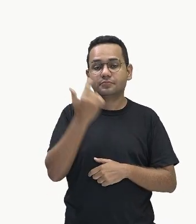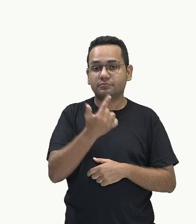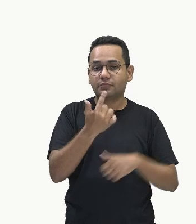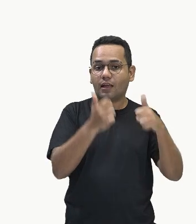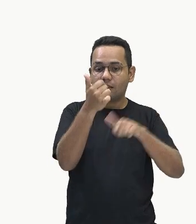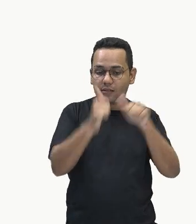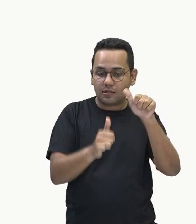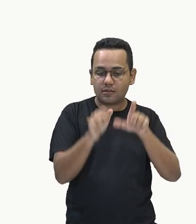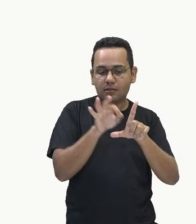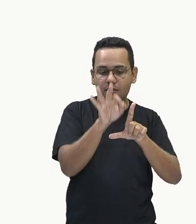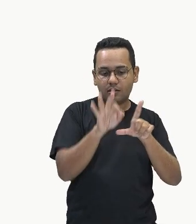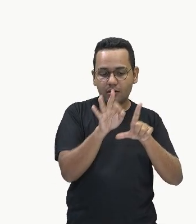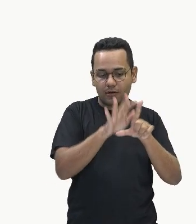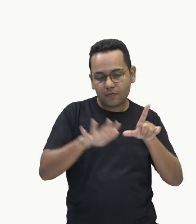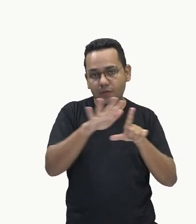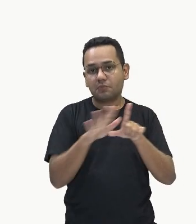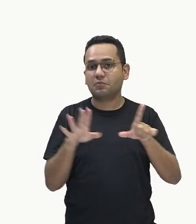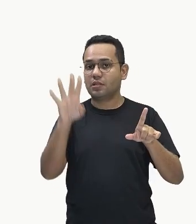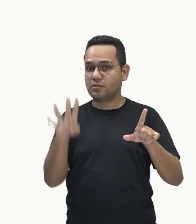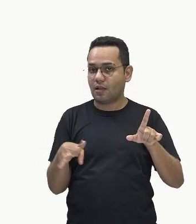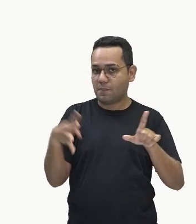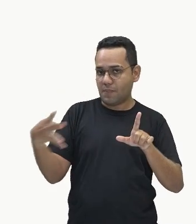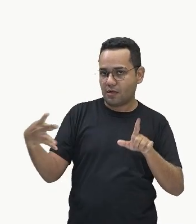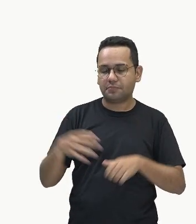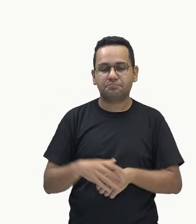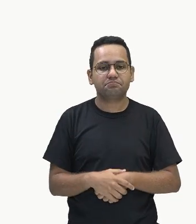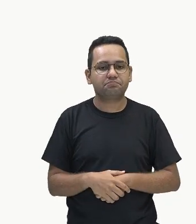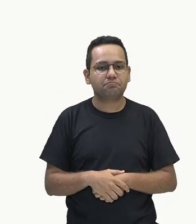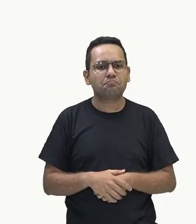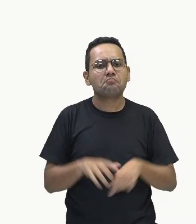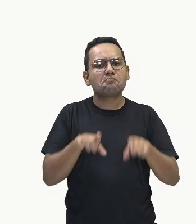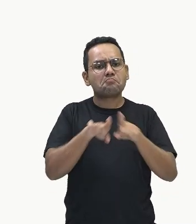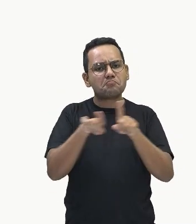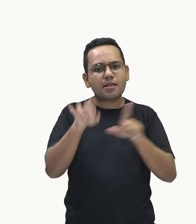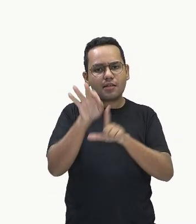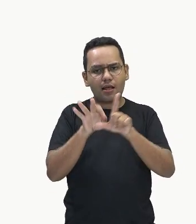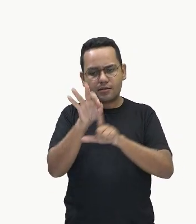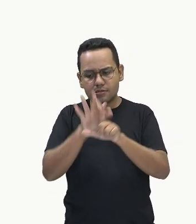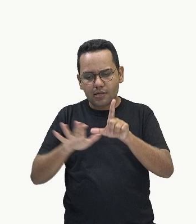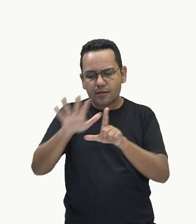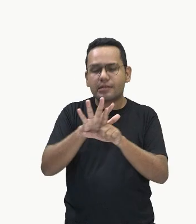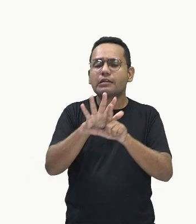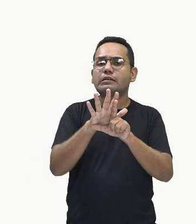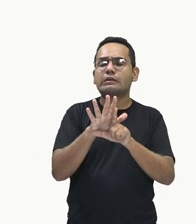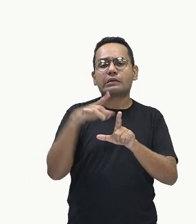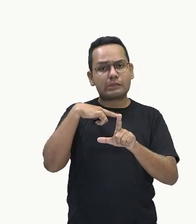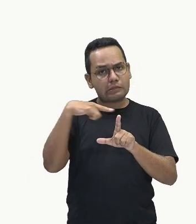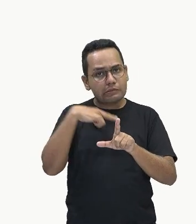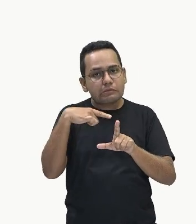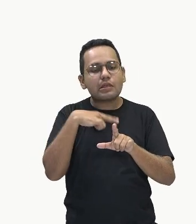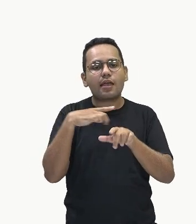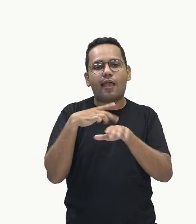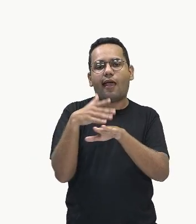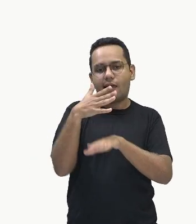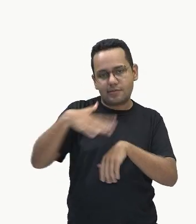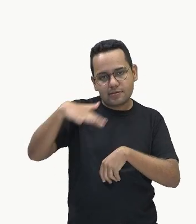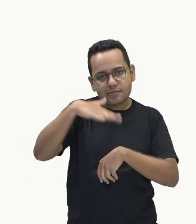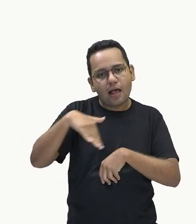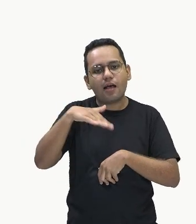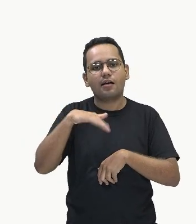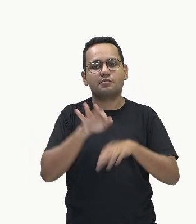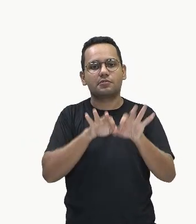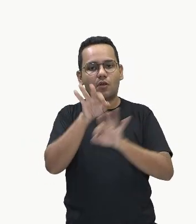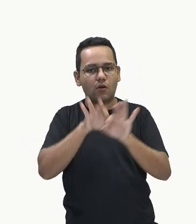tabelas. A estatística está presente em áreas do conhecimento que envolve planejamento